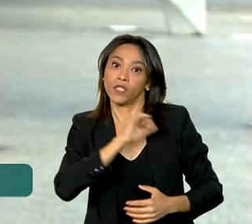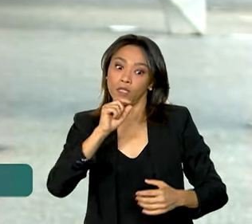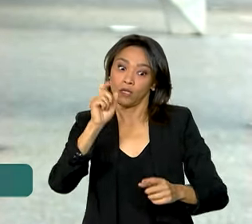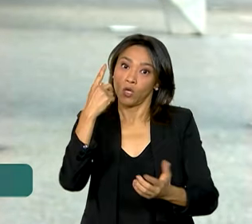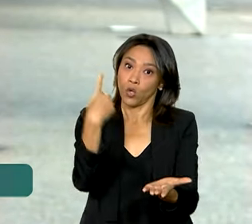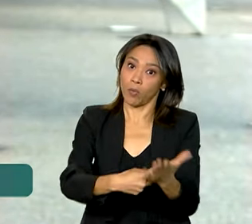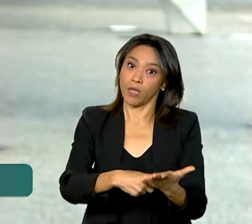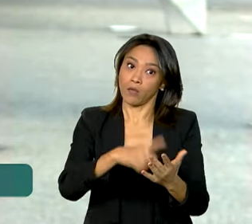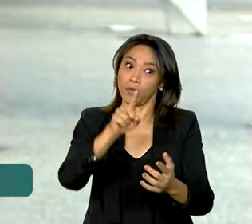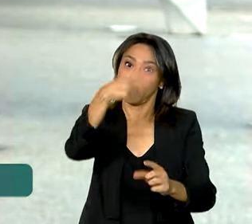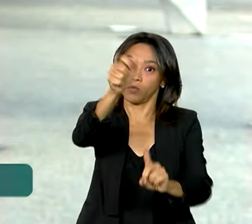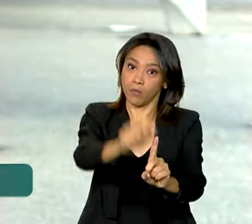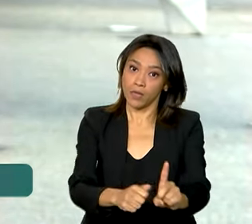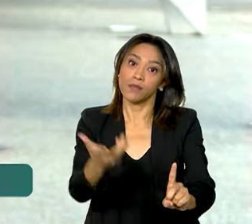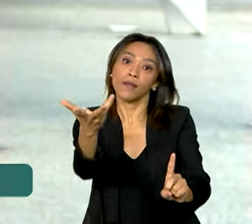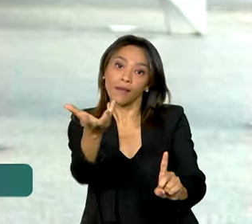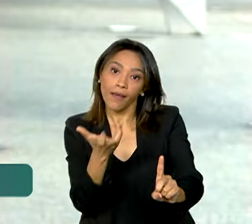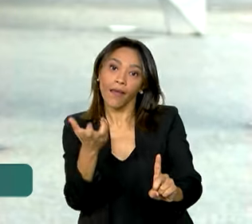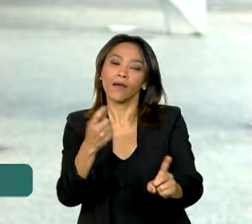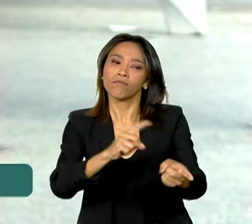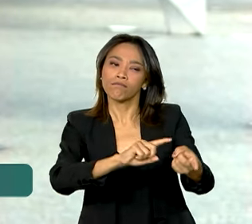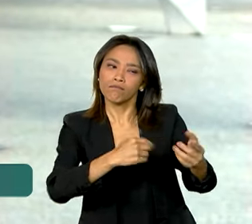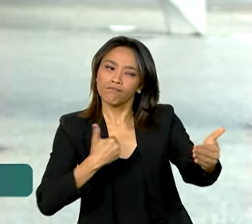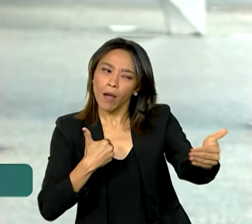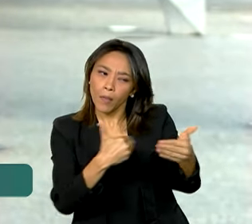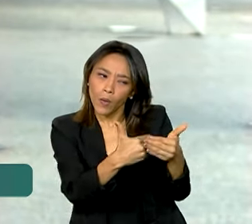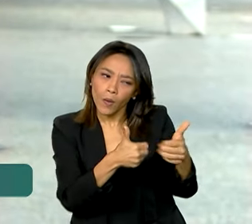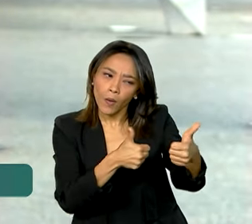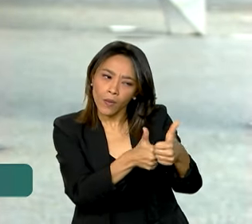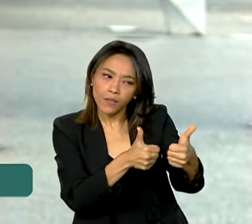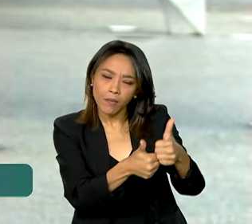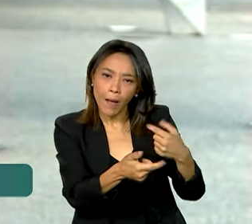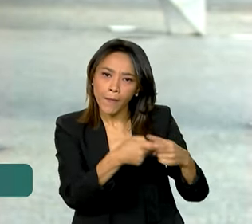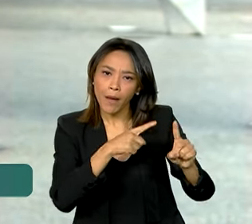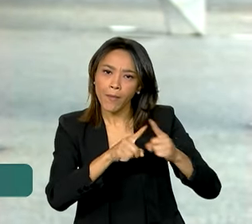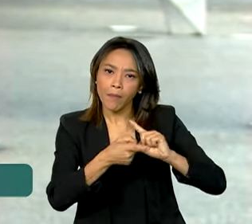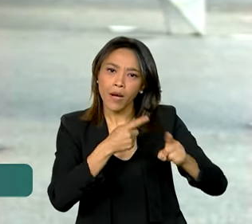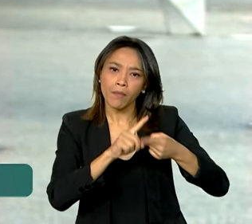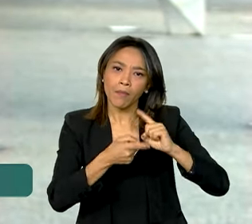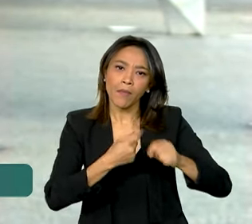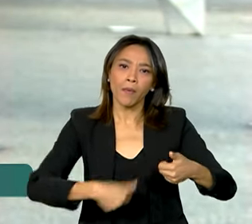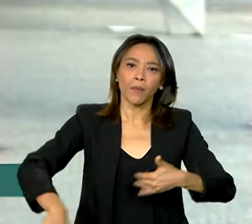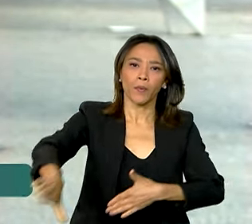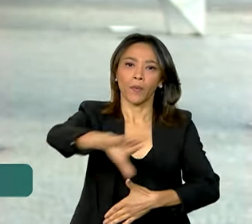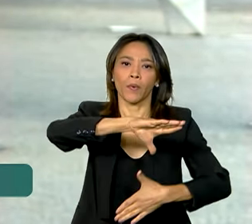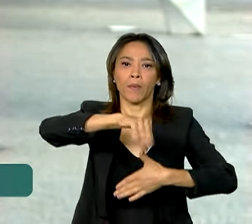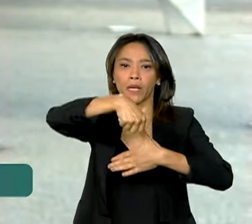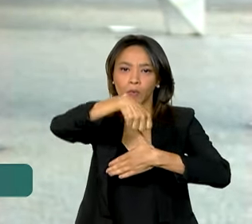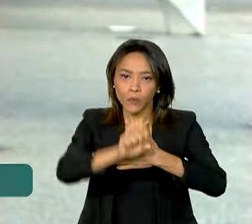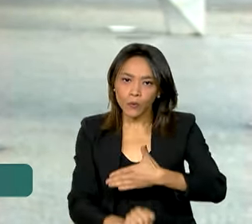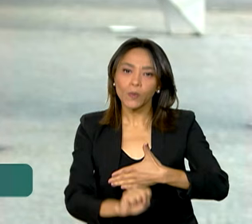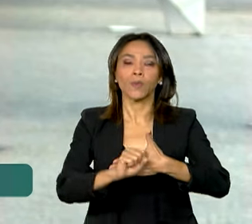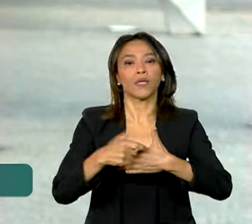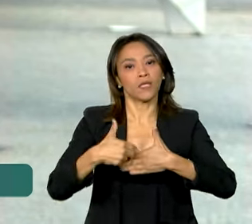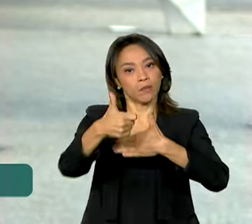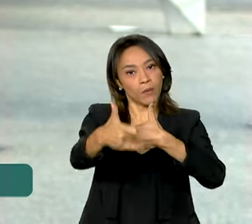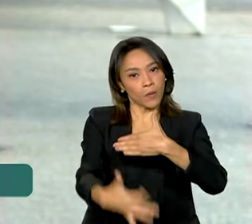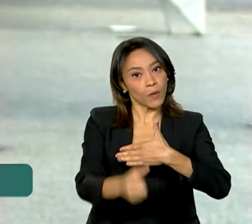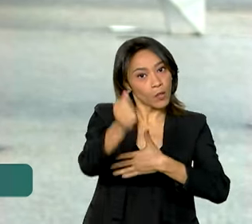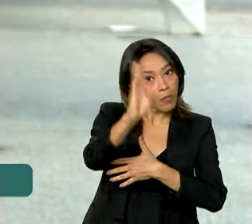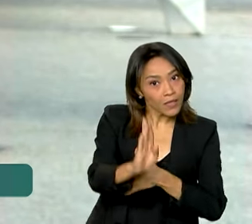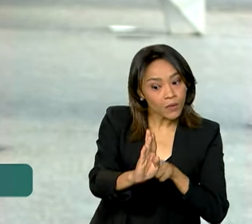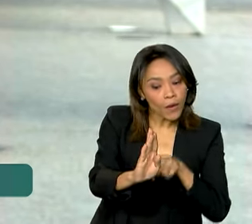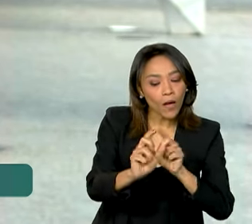quer estreitar as relações diplomáticas e comerciais com a América do Sul e ressaltou que o Brasil é um dos países